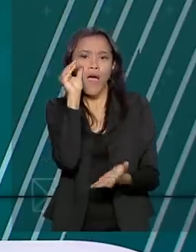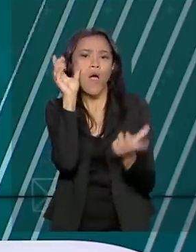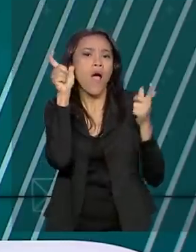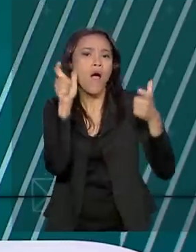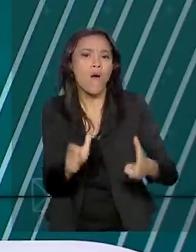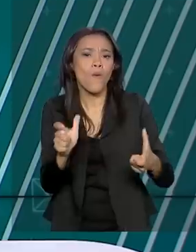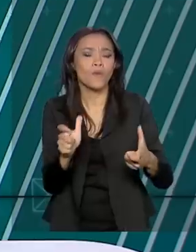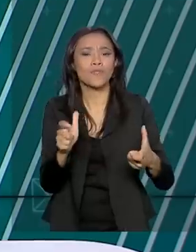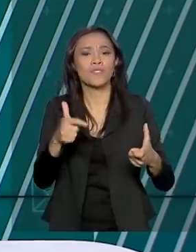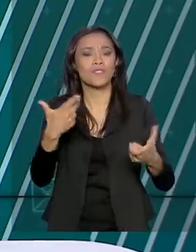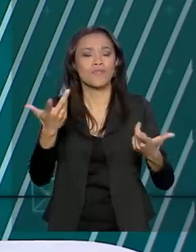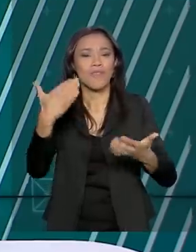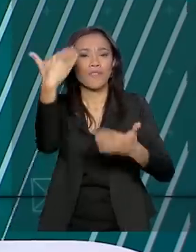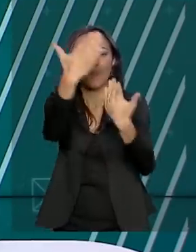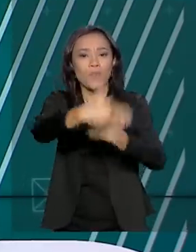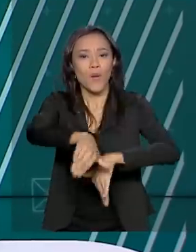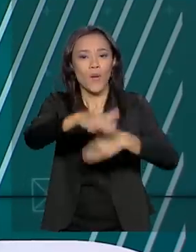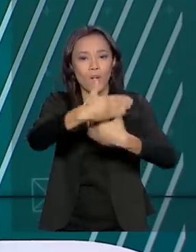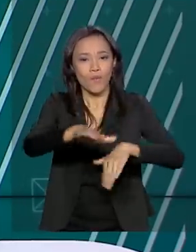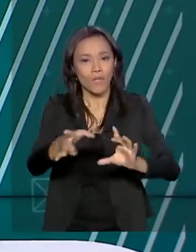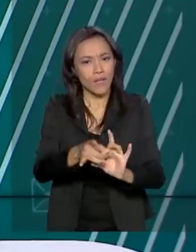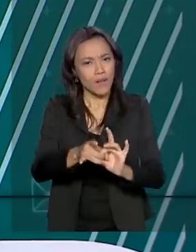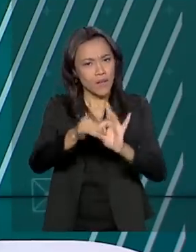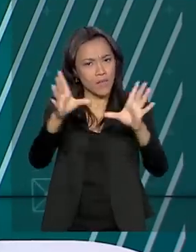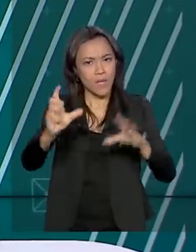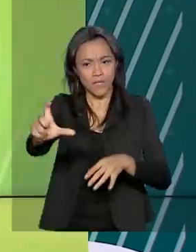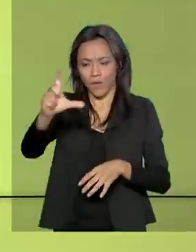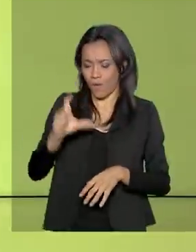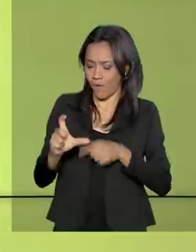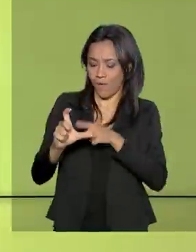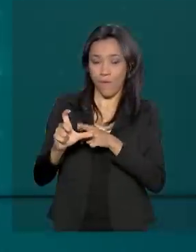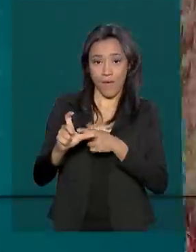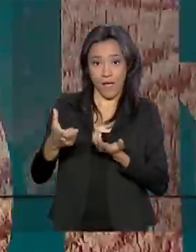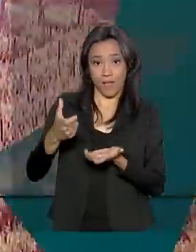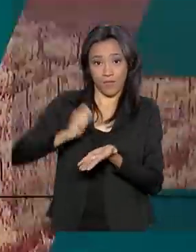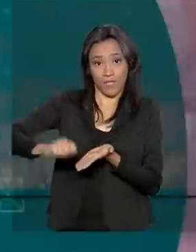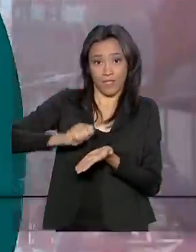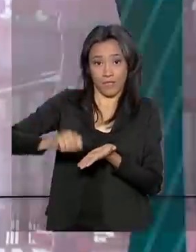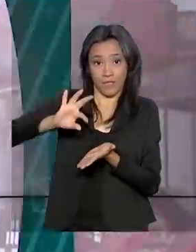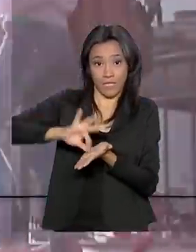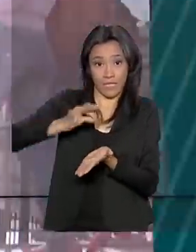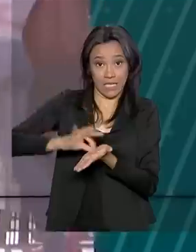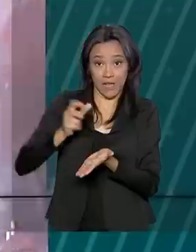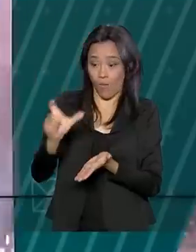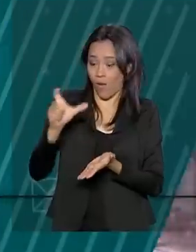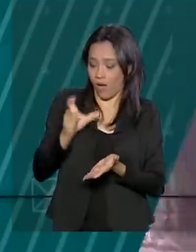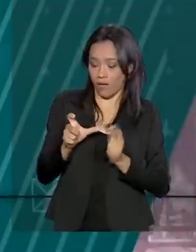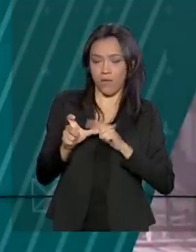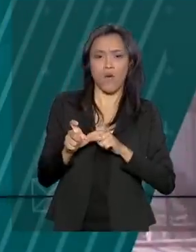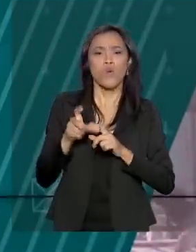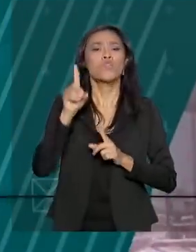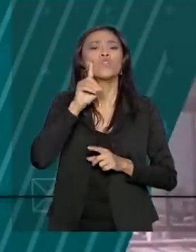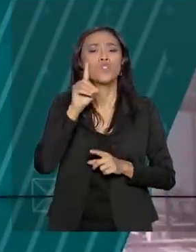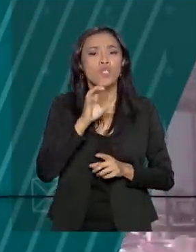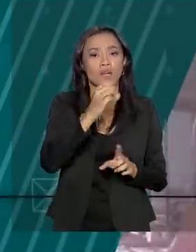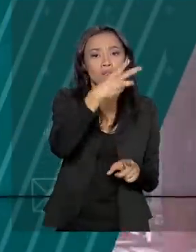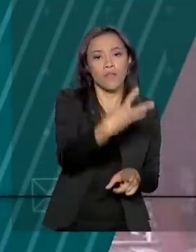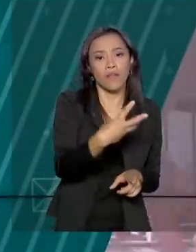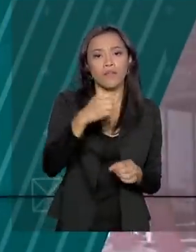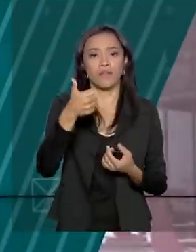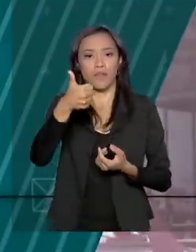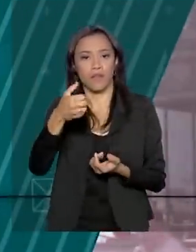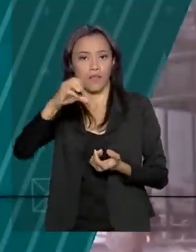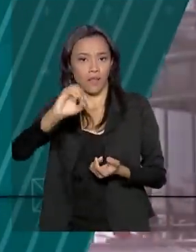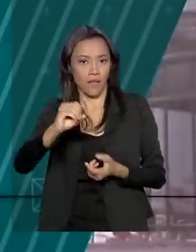provas com a liberação do acesso ao cartão de confirmação da inscrição. O Enem vai ocorrer nos dias 3 e